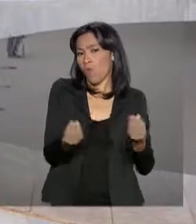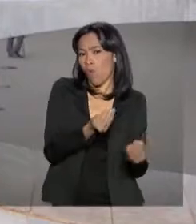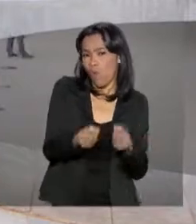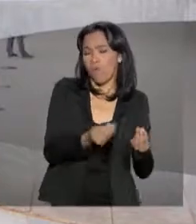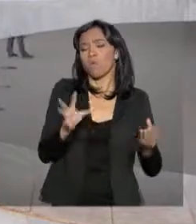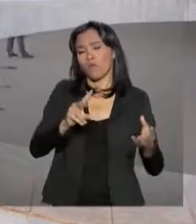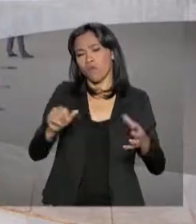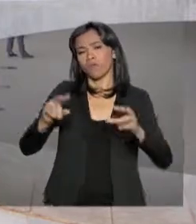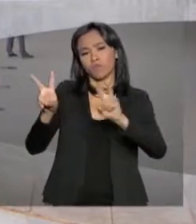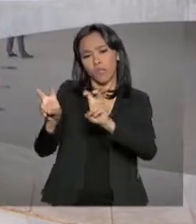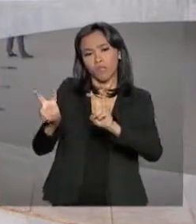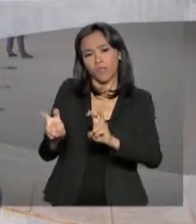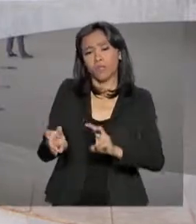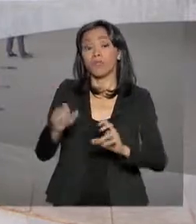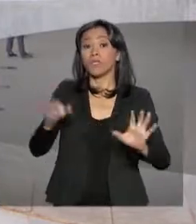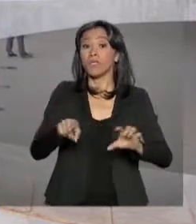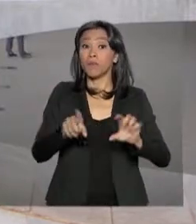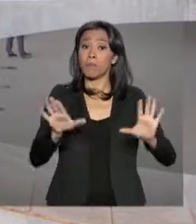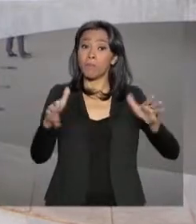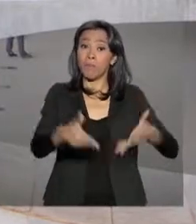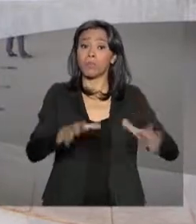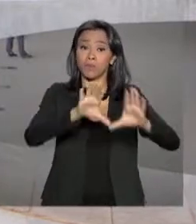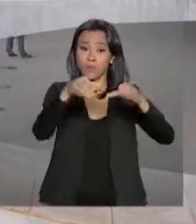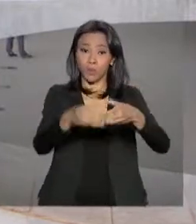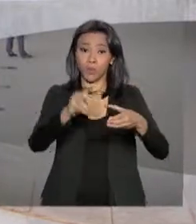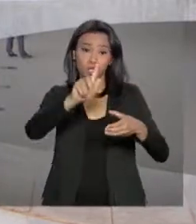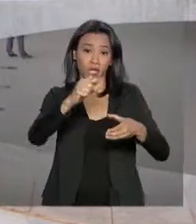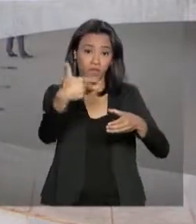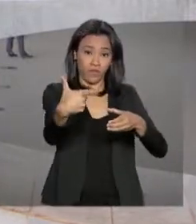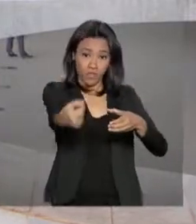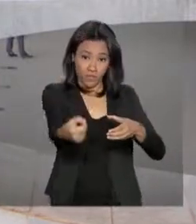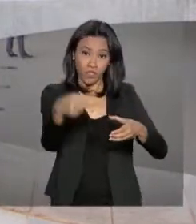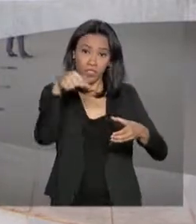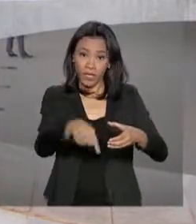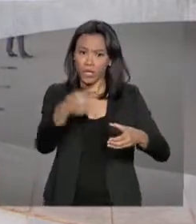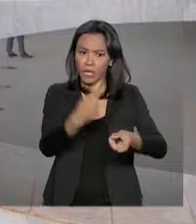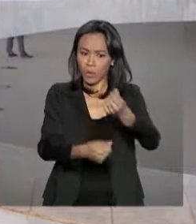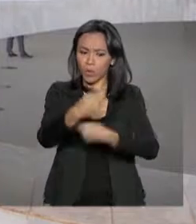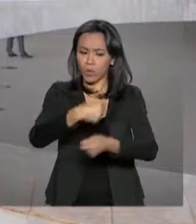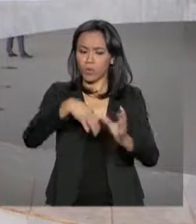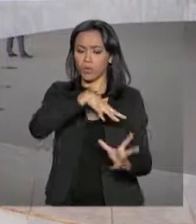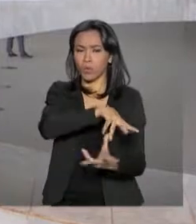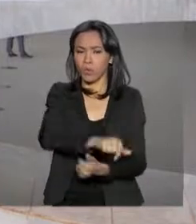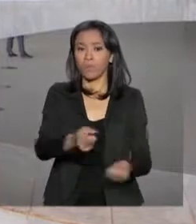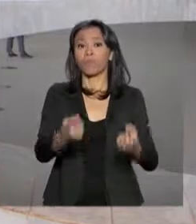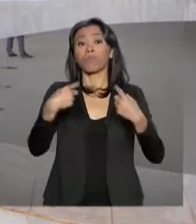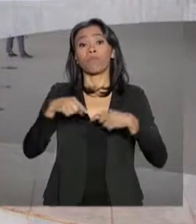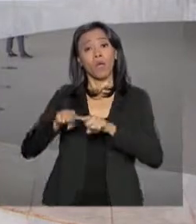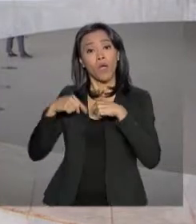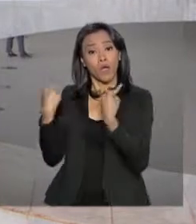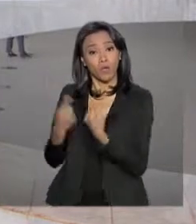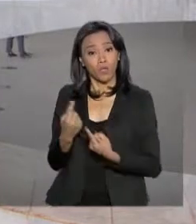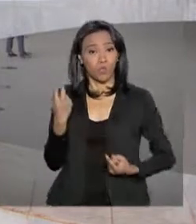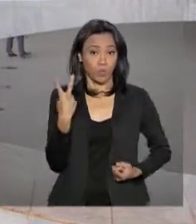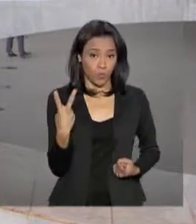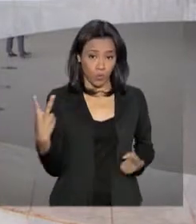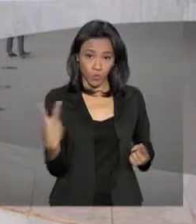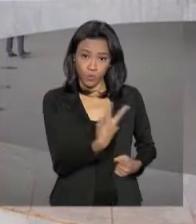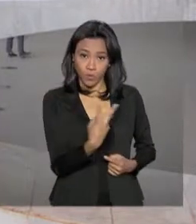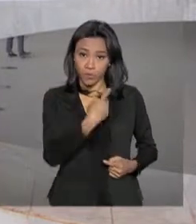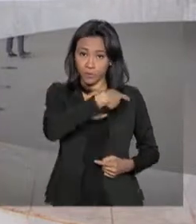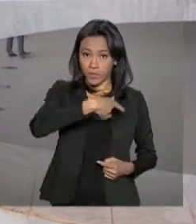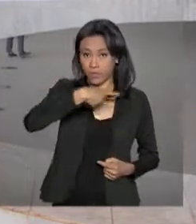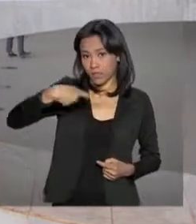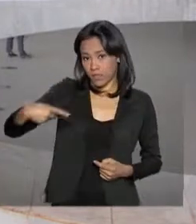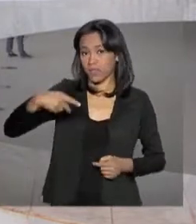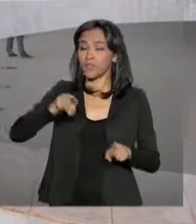juntos no G20, que é o grupo das maiores economias do mundo. Além de uma reunião entre os dois presidentes, também está previsto um